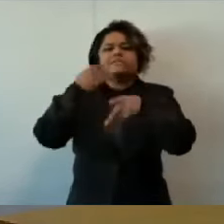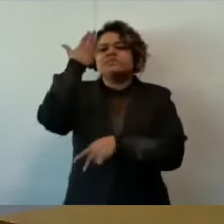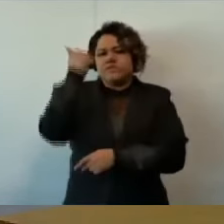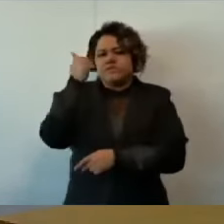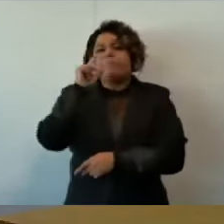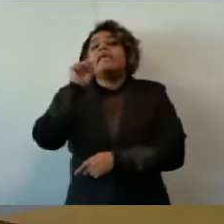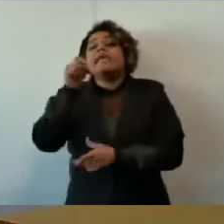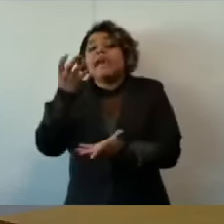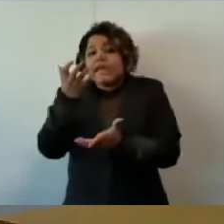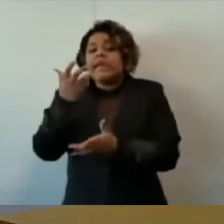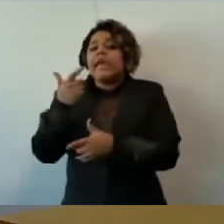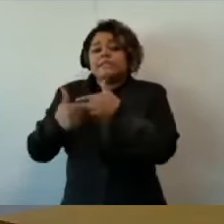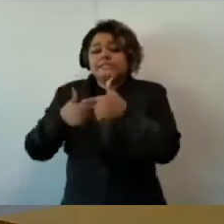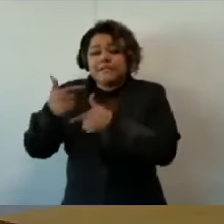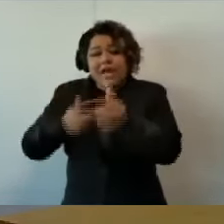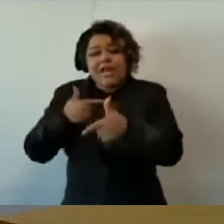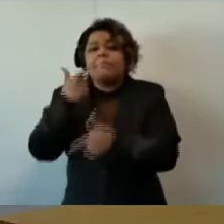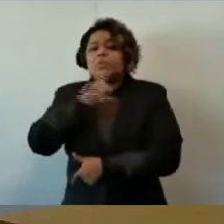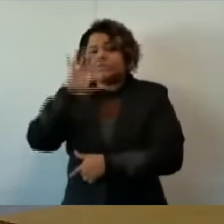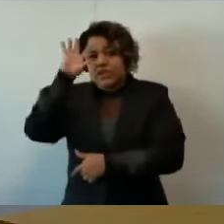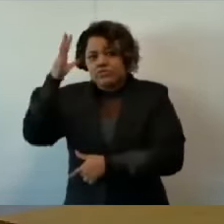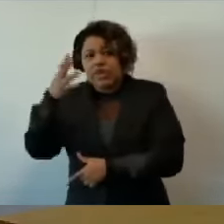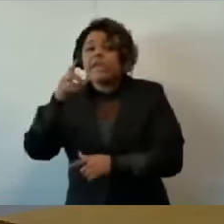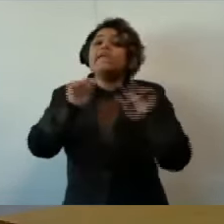quem, na verdade, quer preservar as pessoas na miséria.